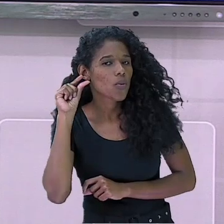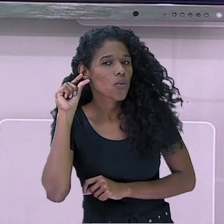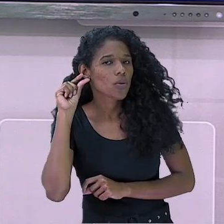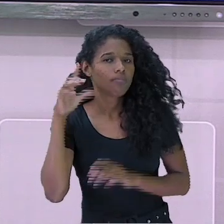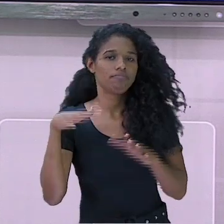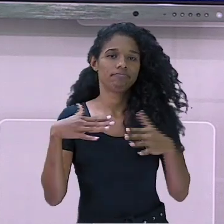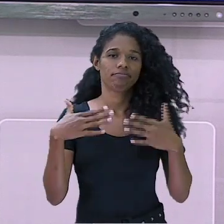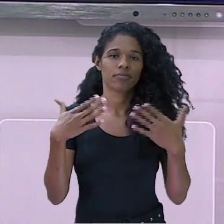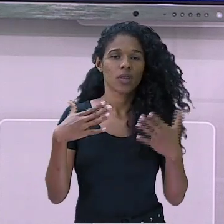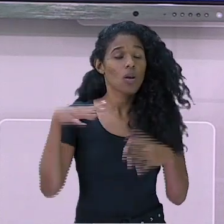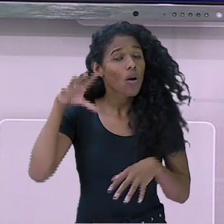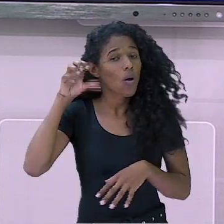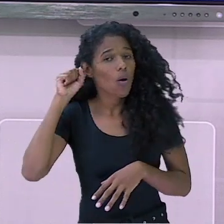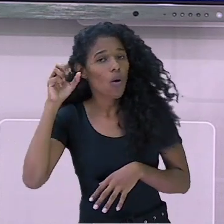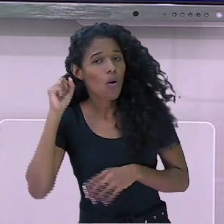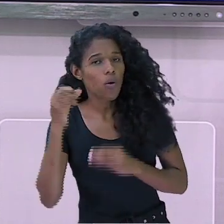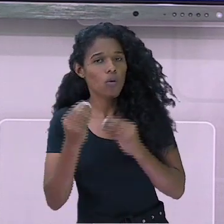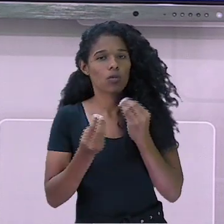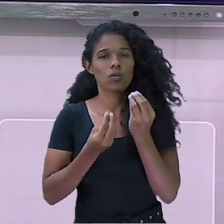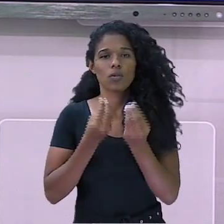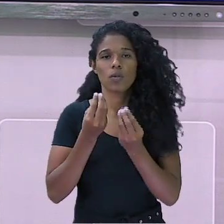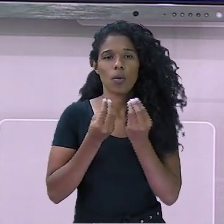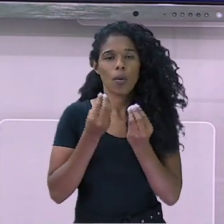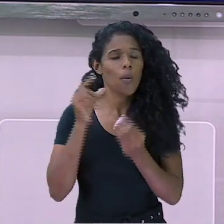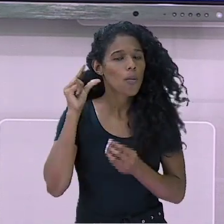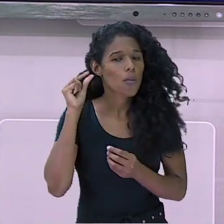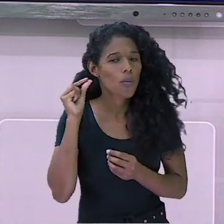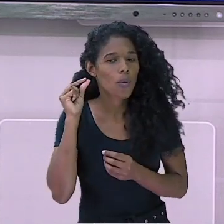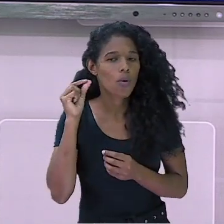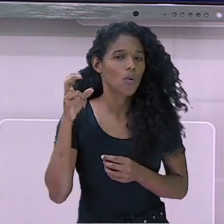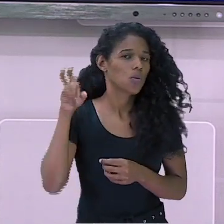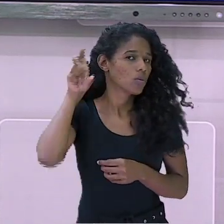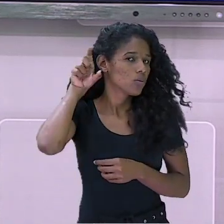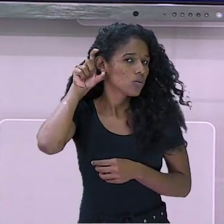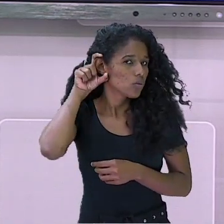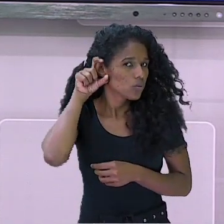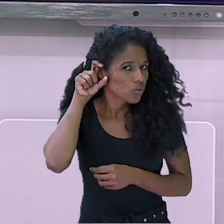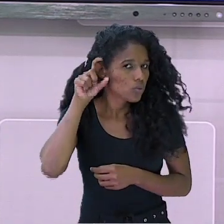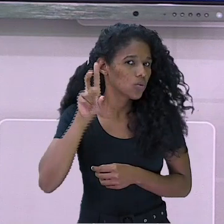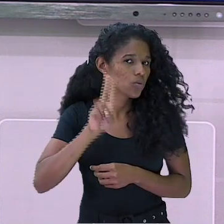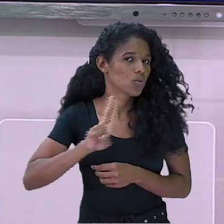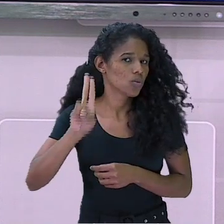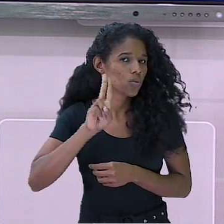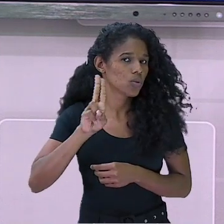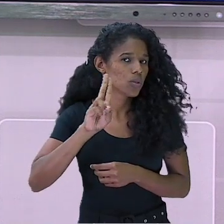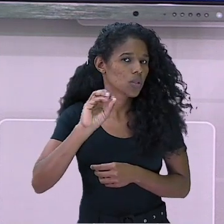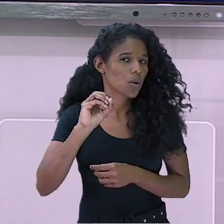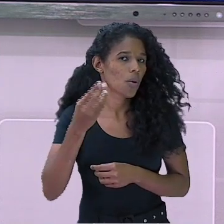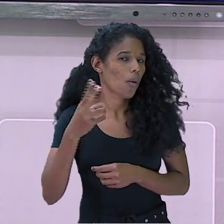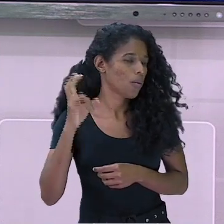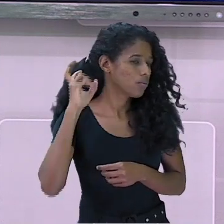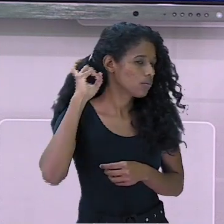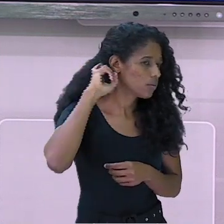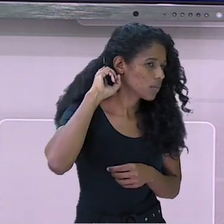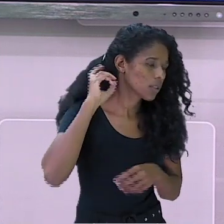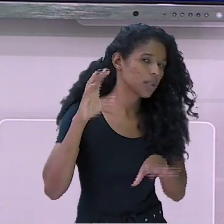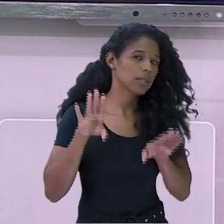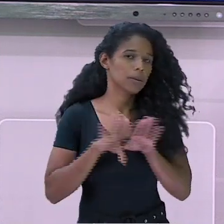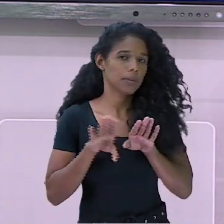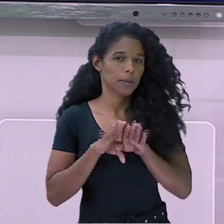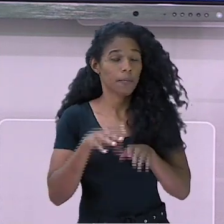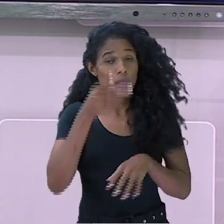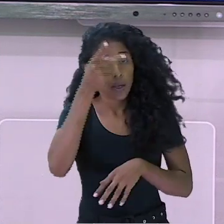também das próteses auditivas, como aparelhos auditivos externos convencionais. A pessoa com deficiência